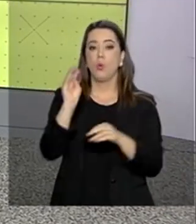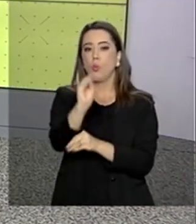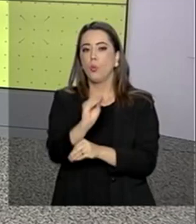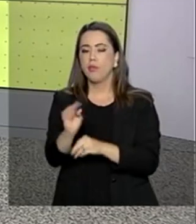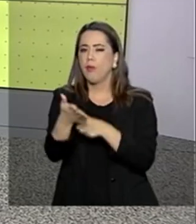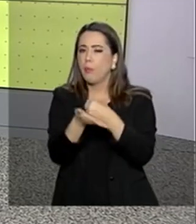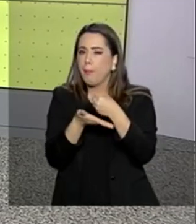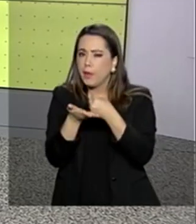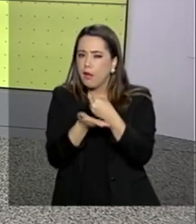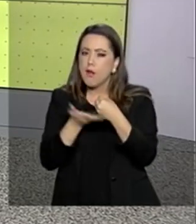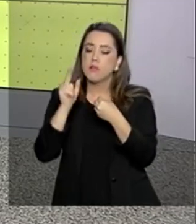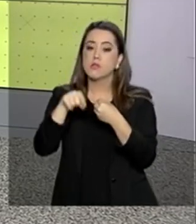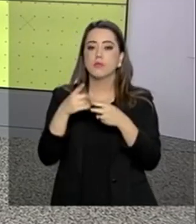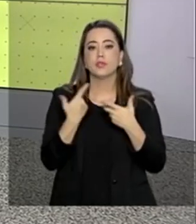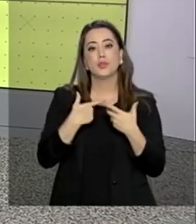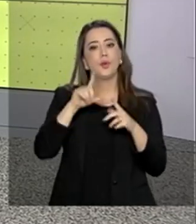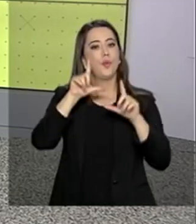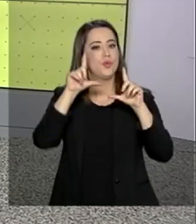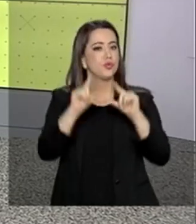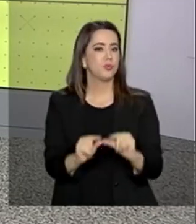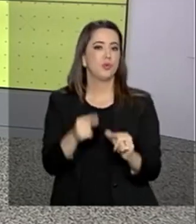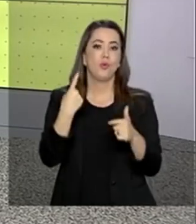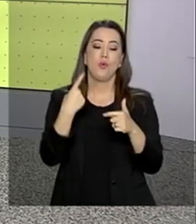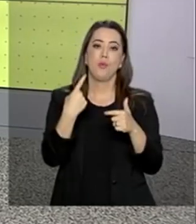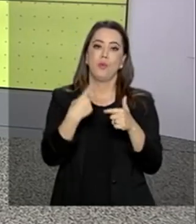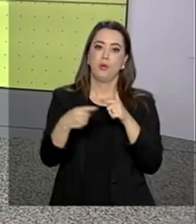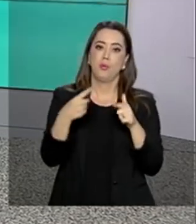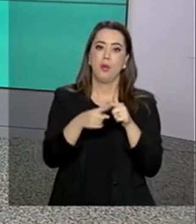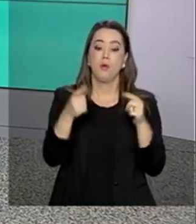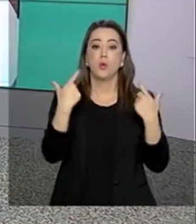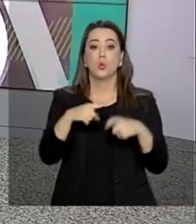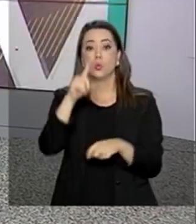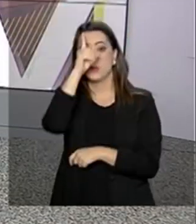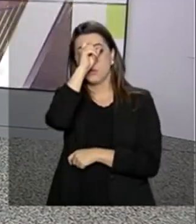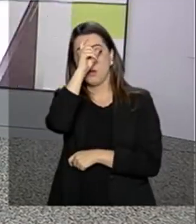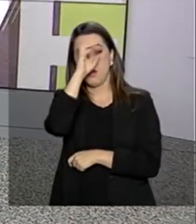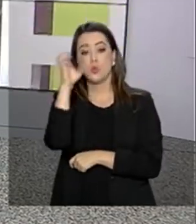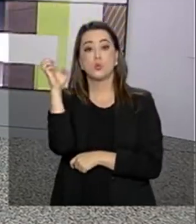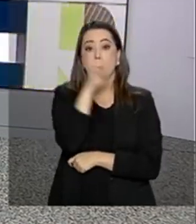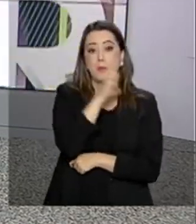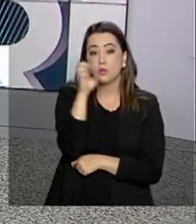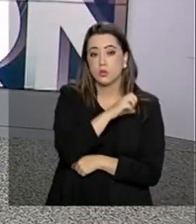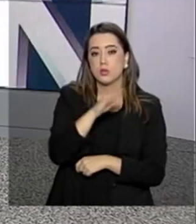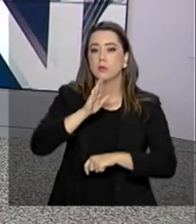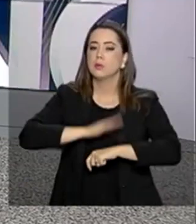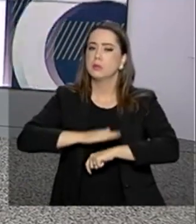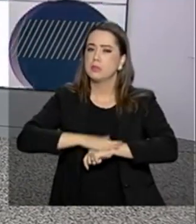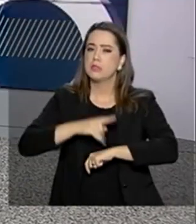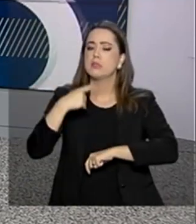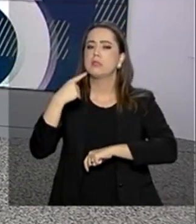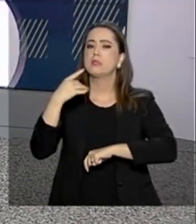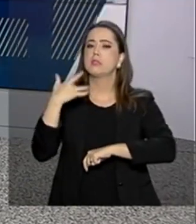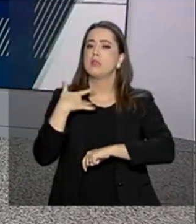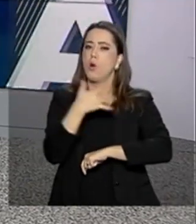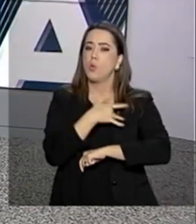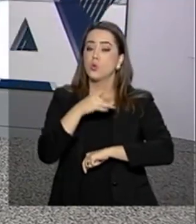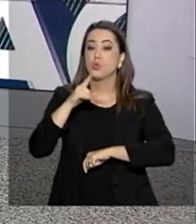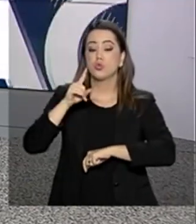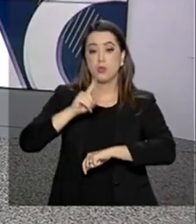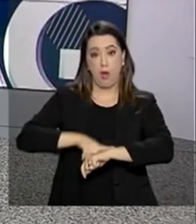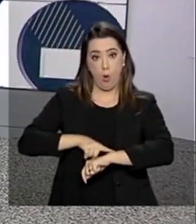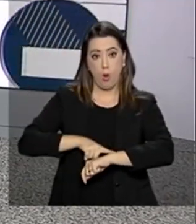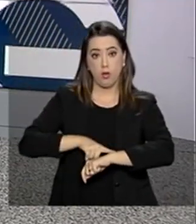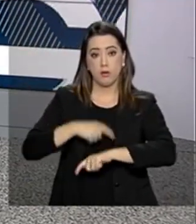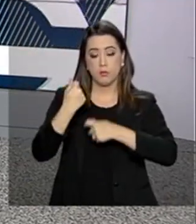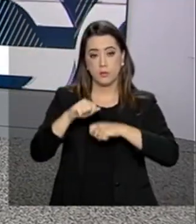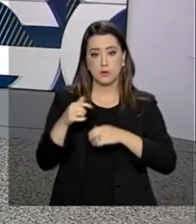primária e assim desafogar as emergências. Para participar do programa Saúde na Hora, os gestores municipais já podem